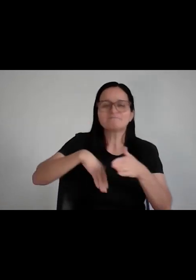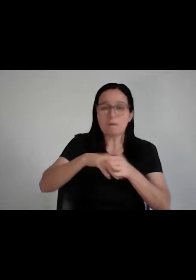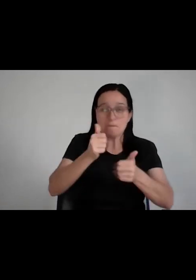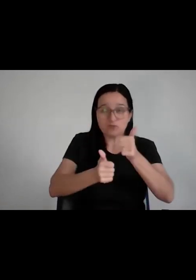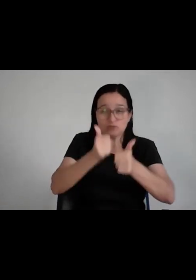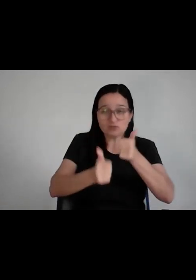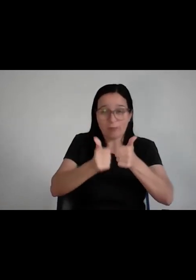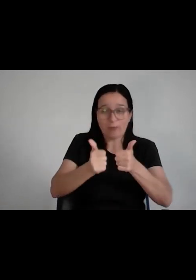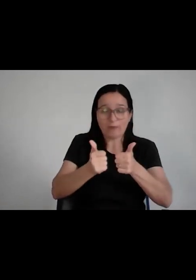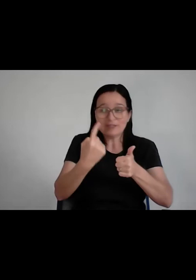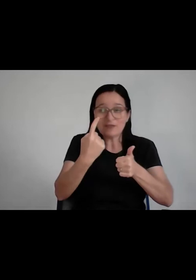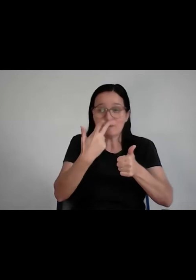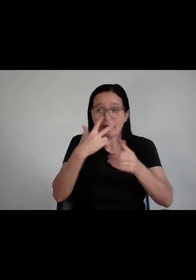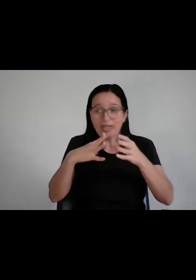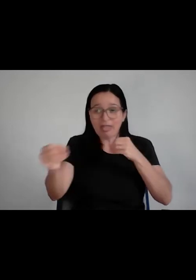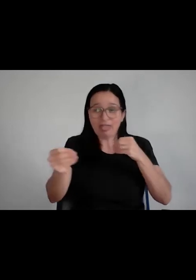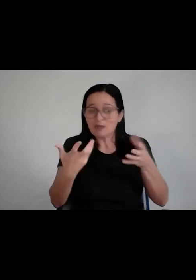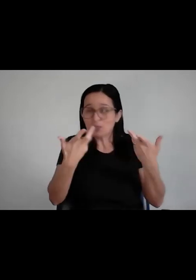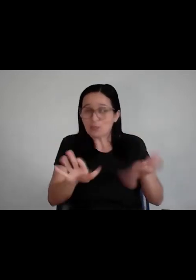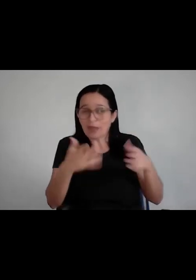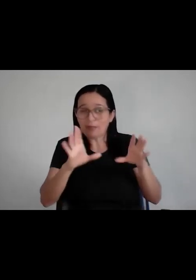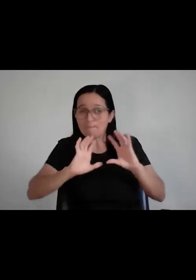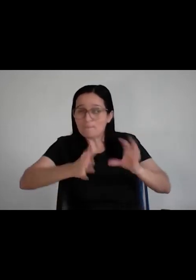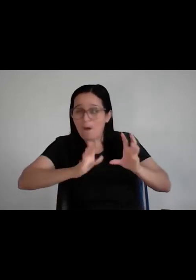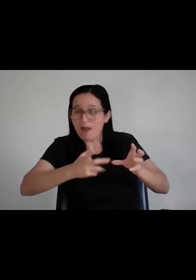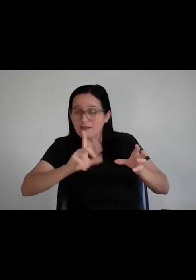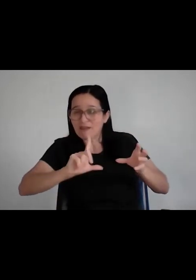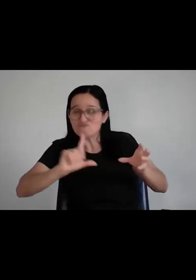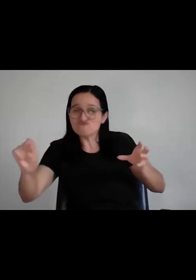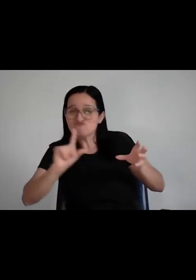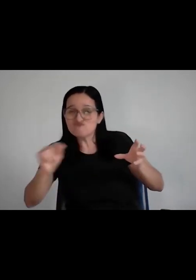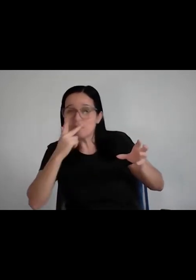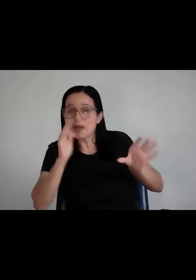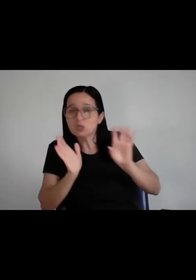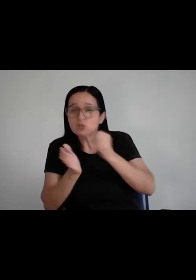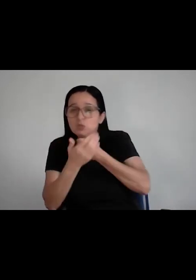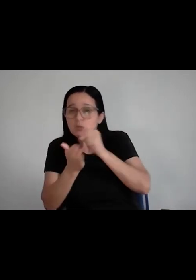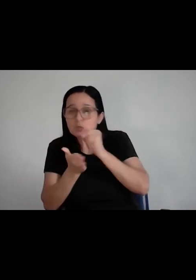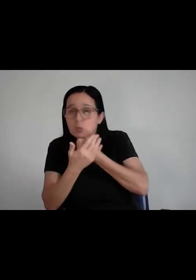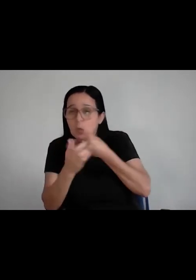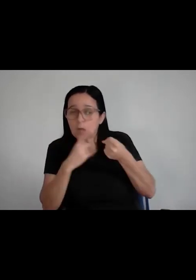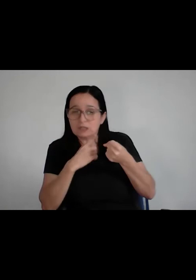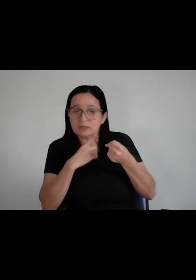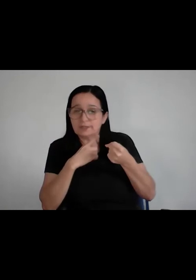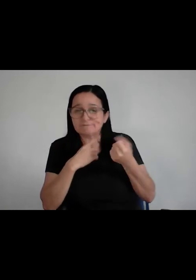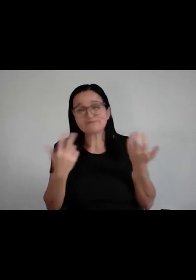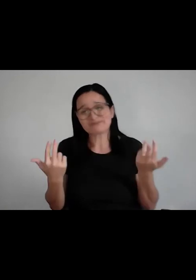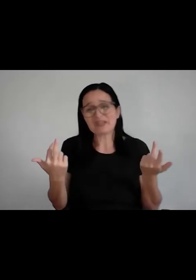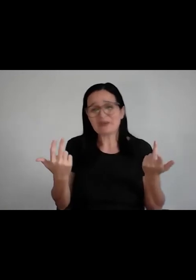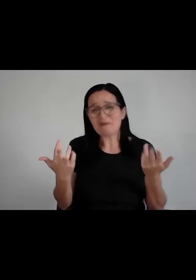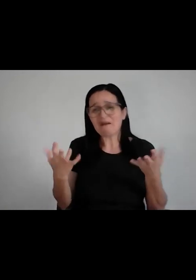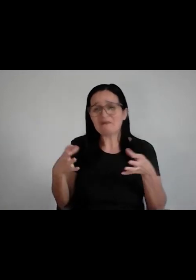Porque ele passar para ele, não vai. Ele só está aqui para o lado e ele está o tempo todo querendo se esconder. Se tivesse um buraco ali, se enfiava. Isso é a síndrome do impostor.